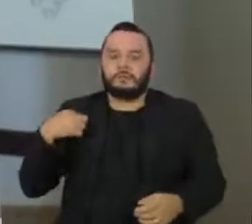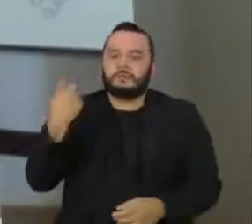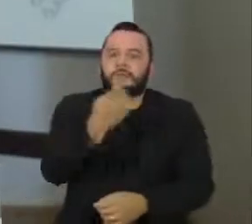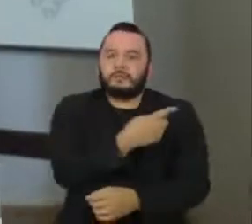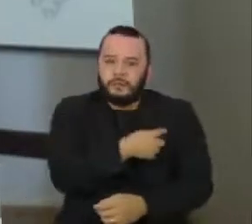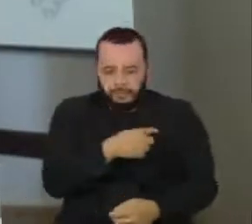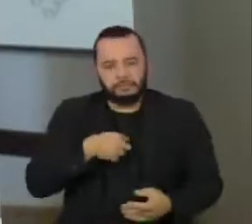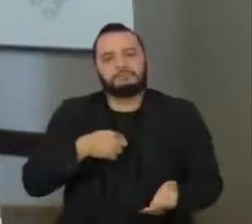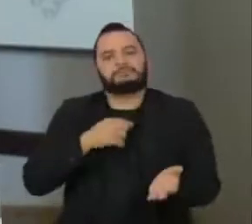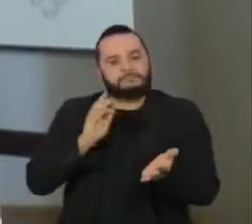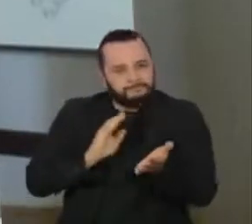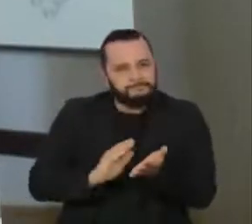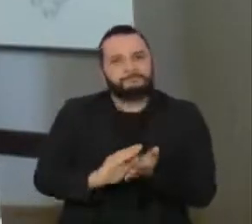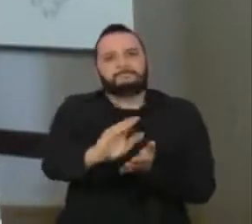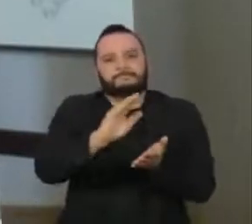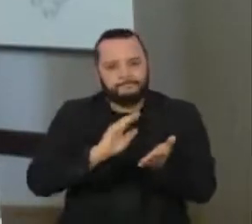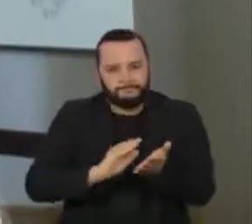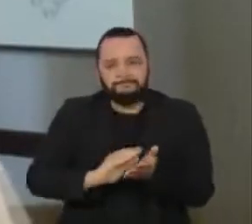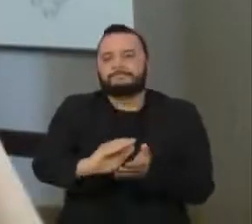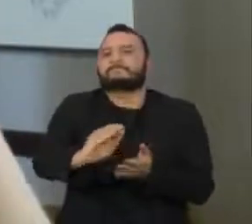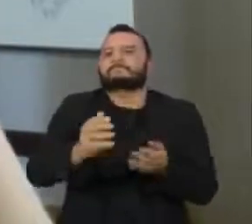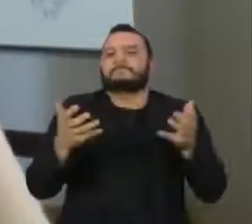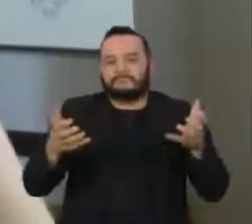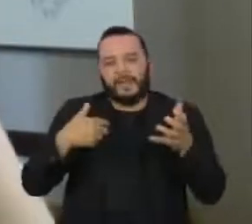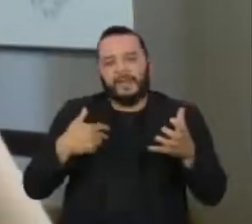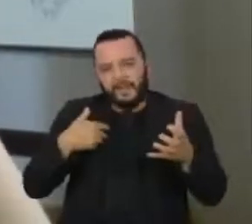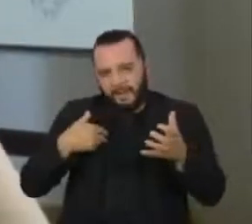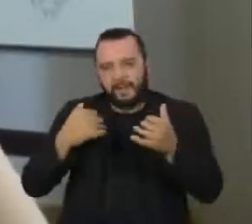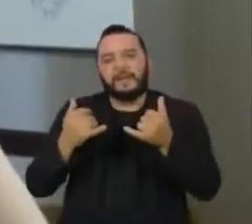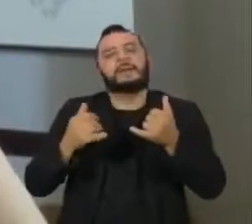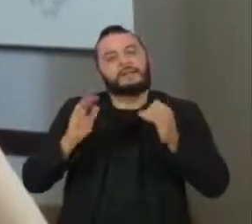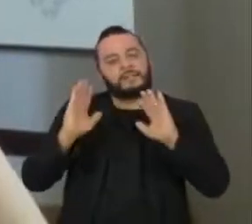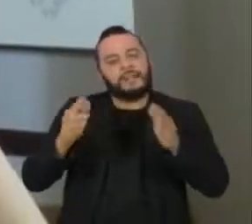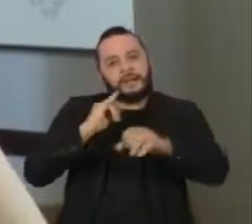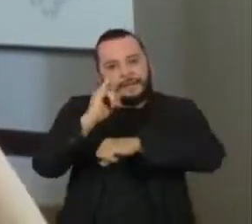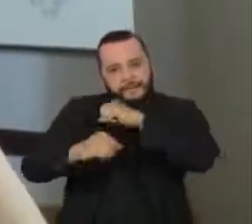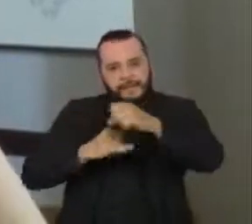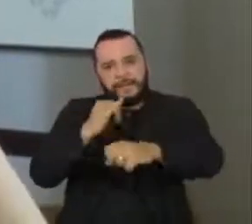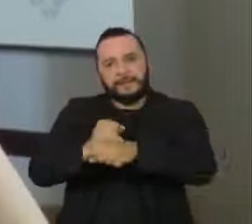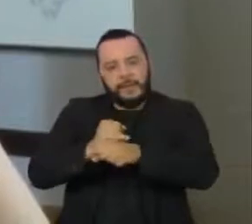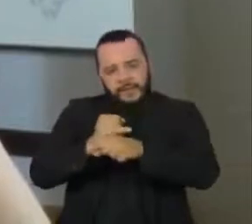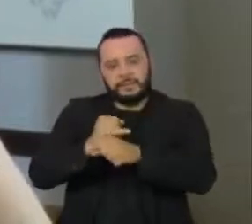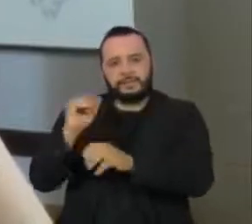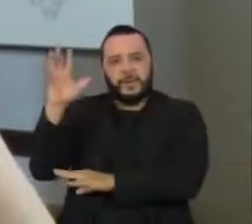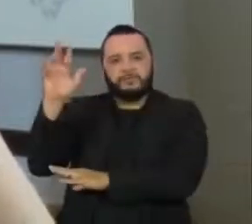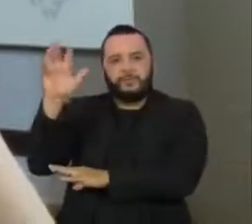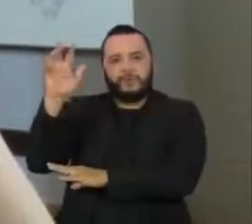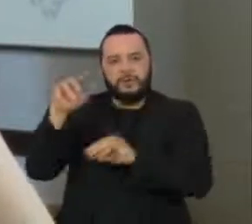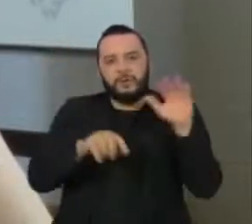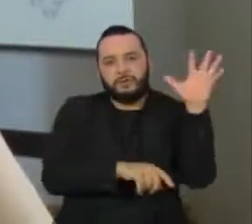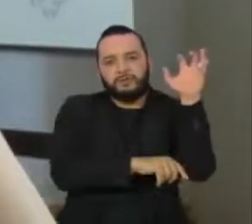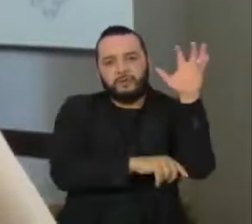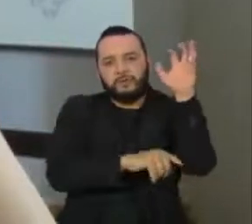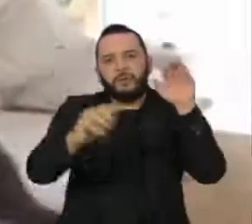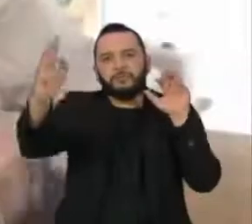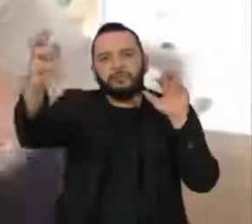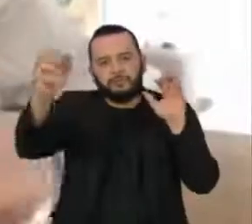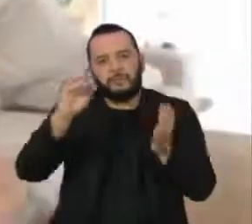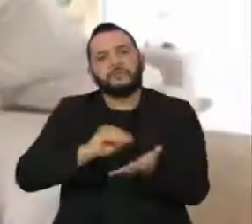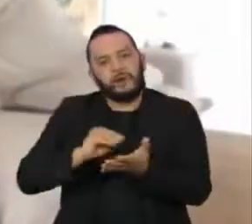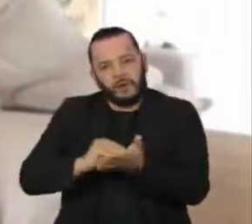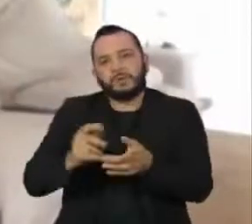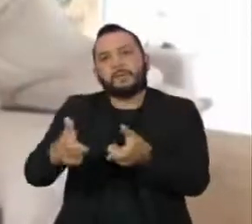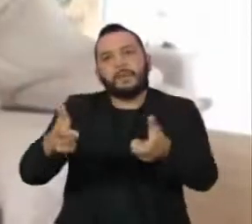expansão de rede, nessa expansão de uso de tecnologia, mas o fundo não está operacionalizado.